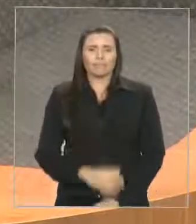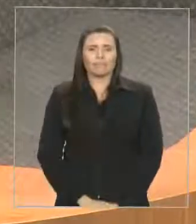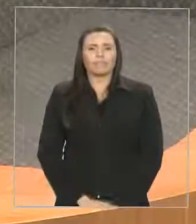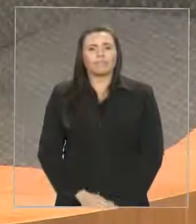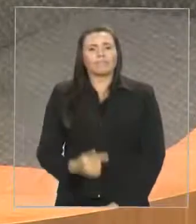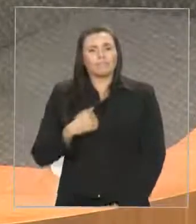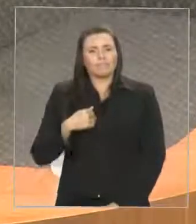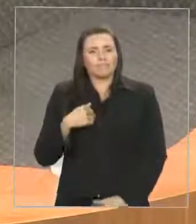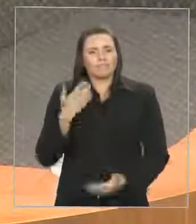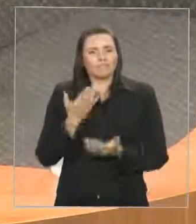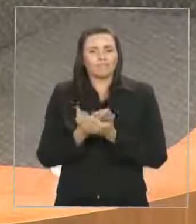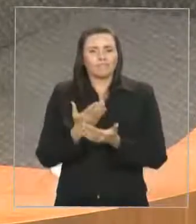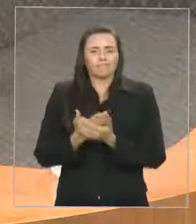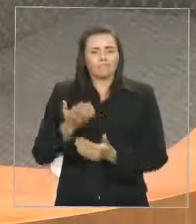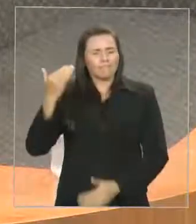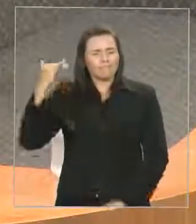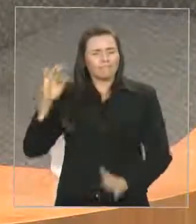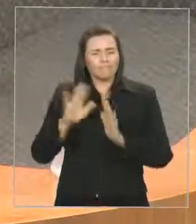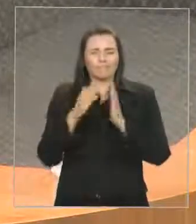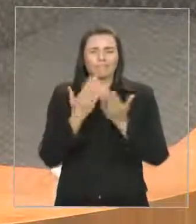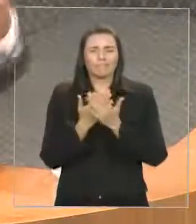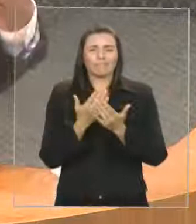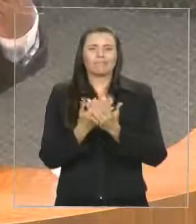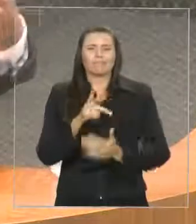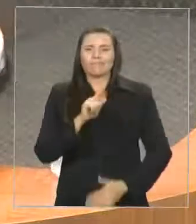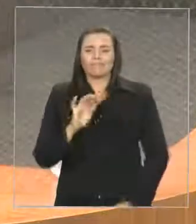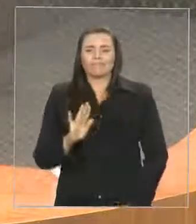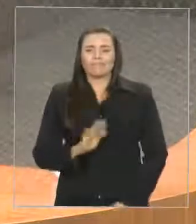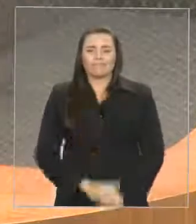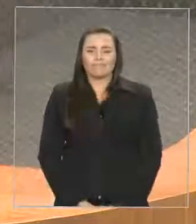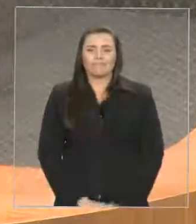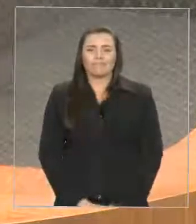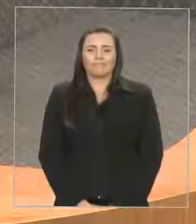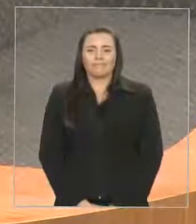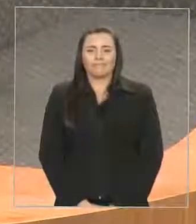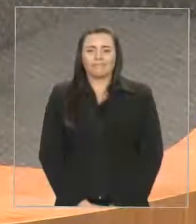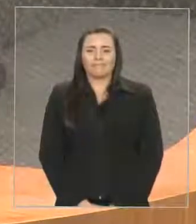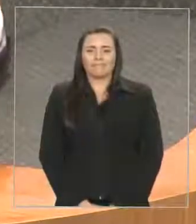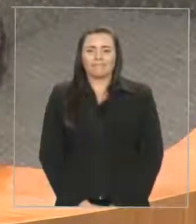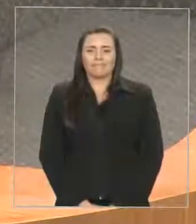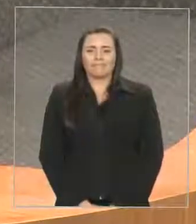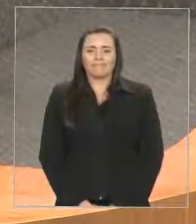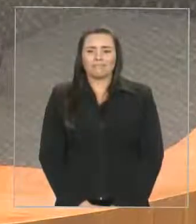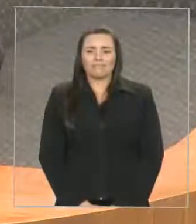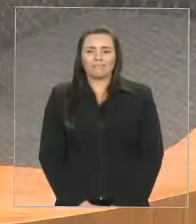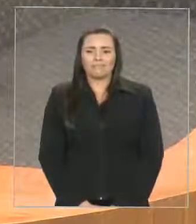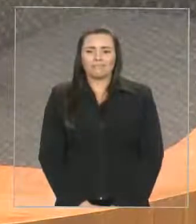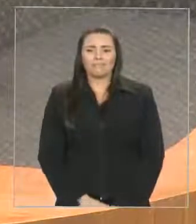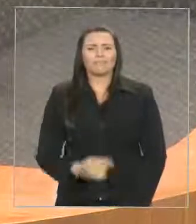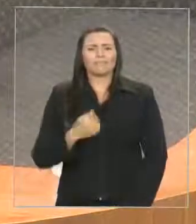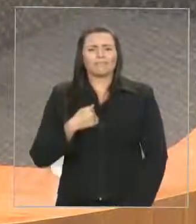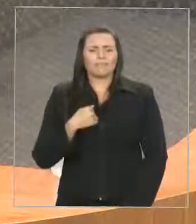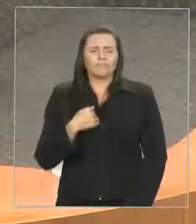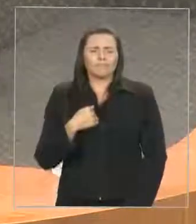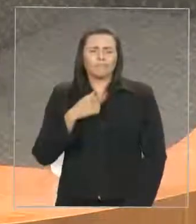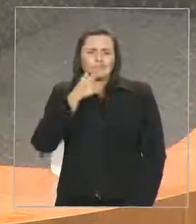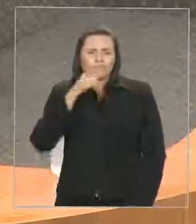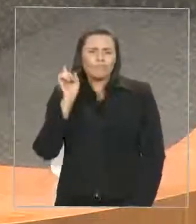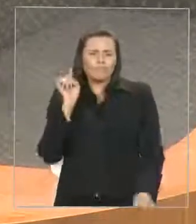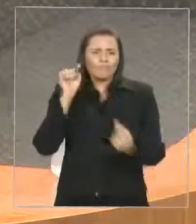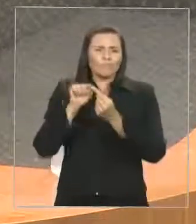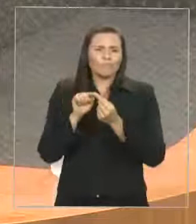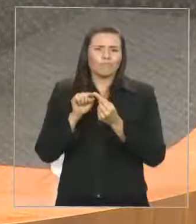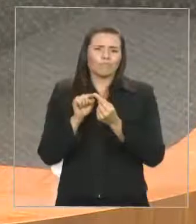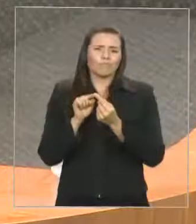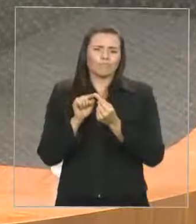que conhece as dificuldades, que é uma escola pública, e do funil que é se estudar em escola pública para se conseguir os seus objetivos, para